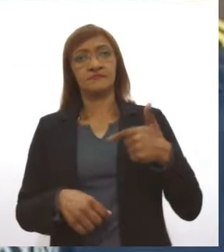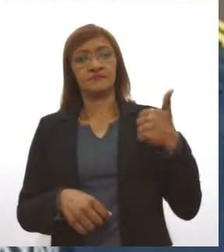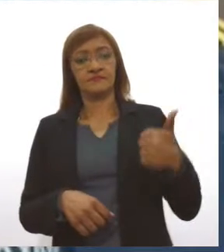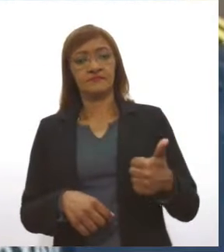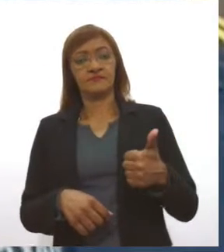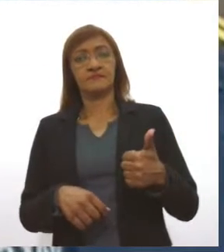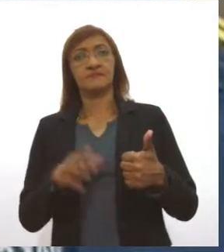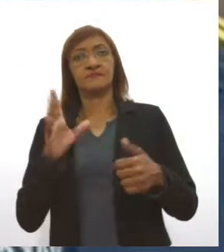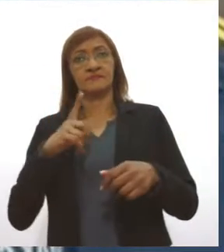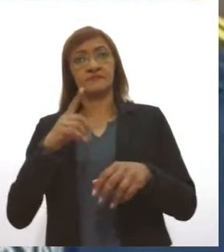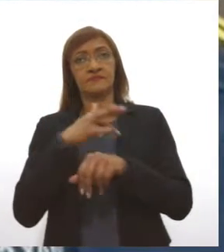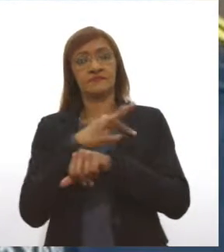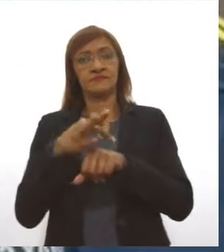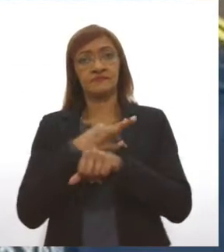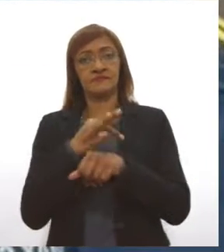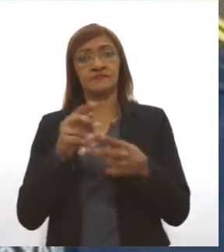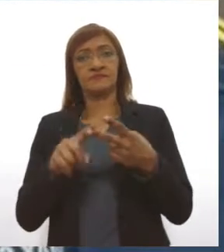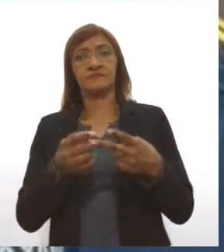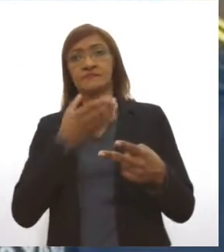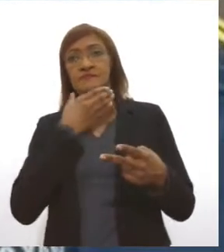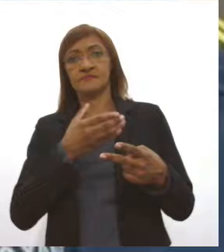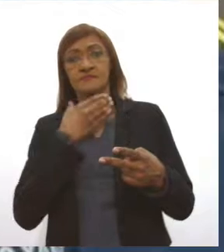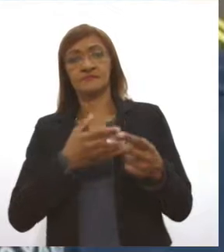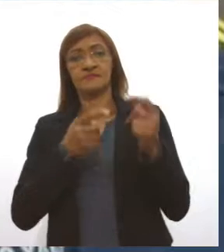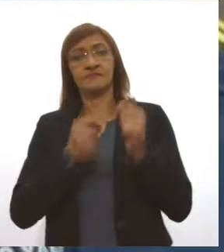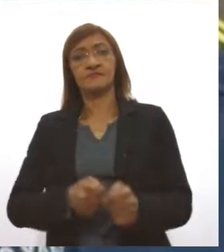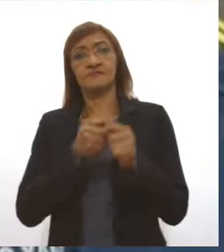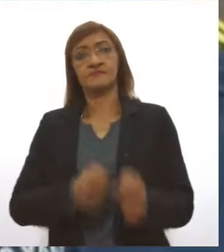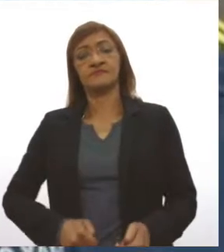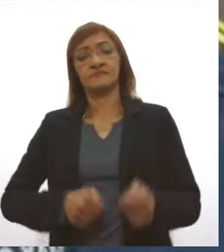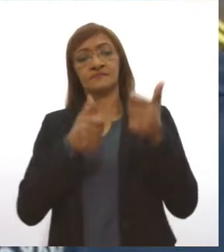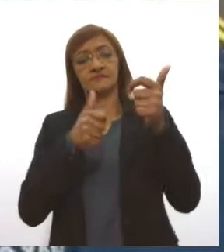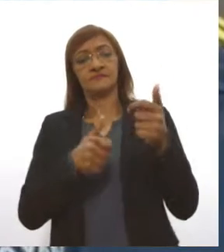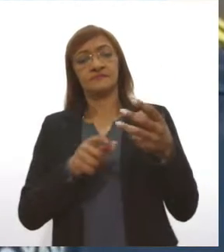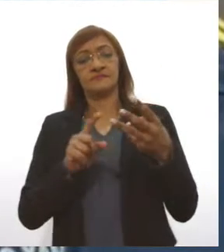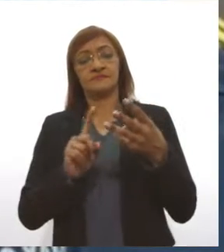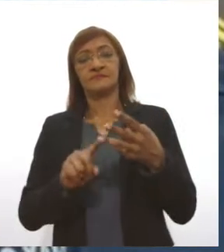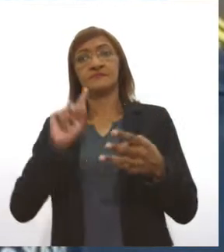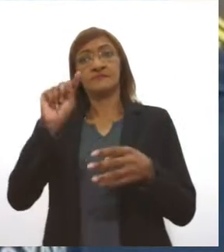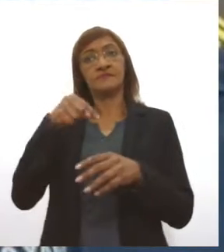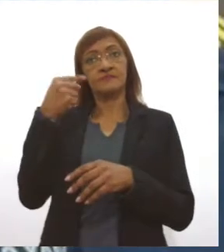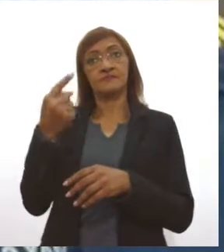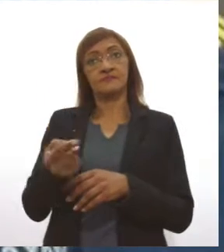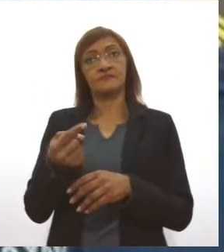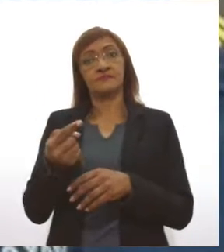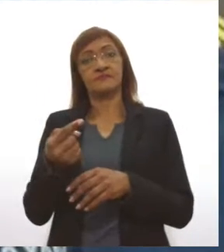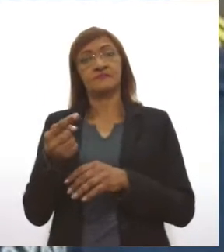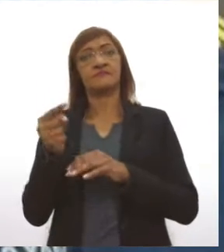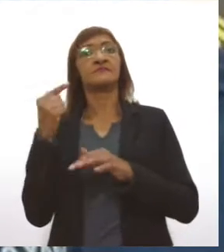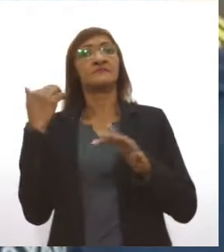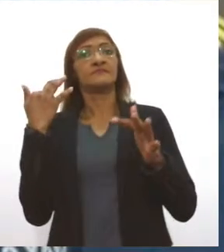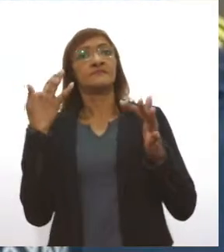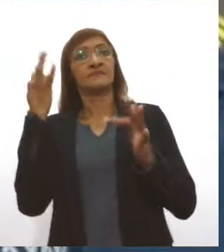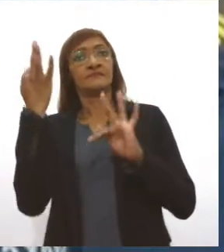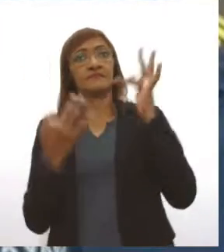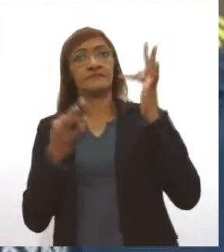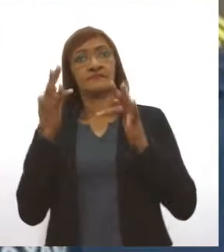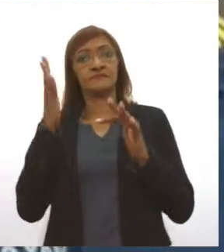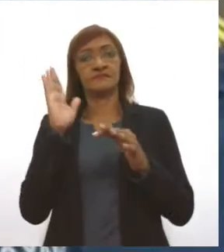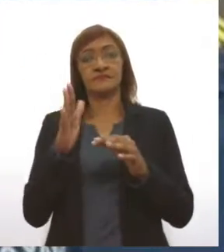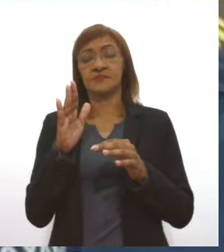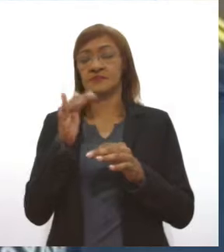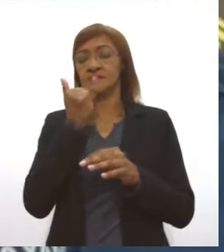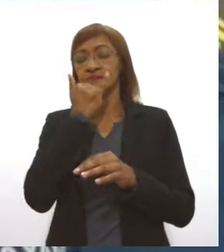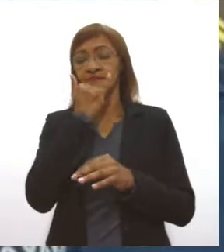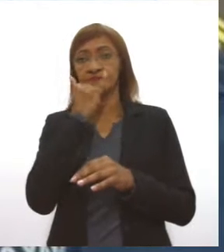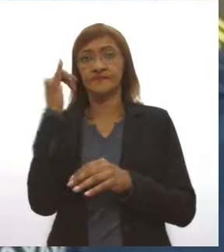escolares, Natal, Ano Novo e até após o Carnaval. Tem razão da maior circulação de pessoas e veículos, a gente